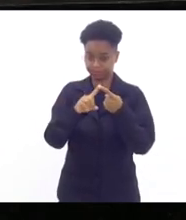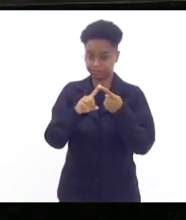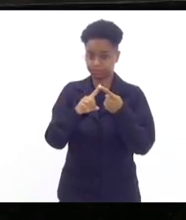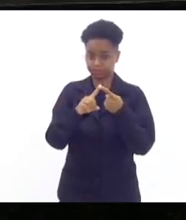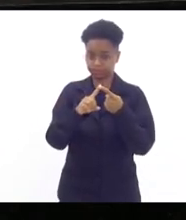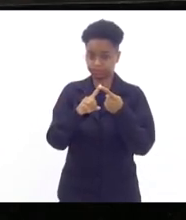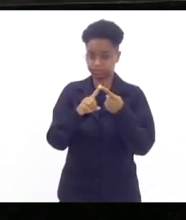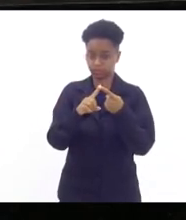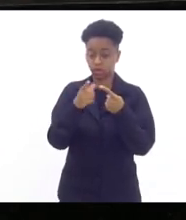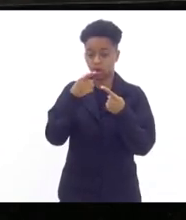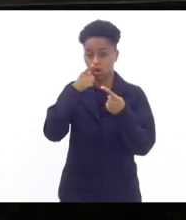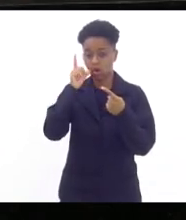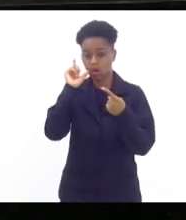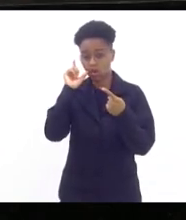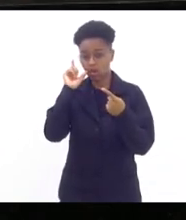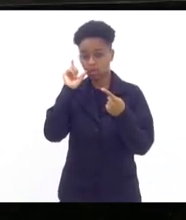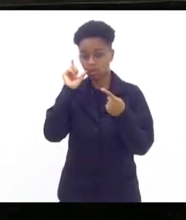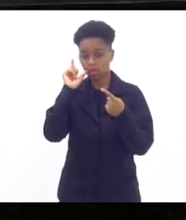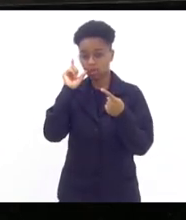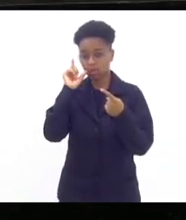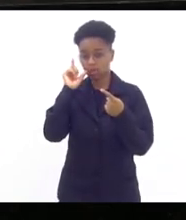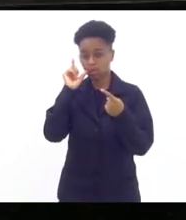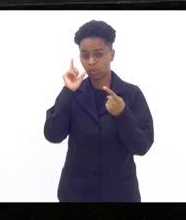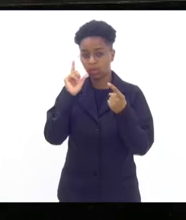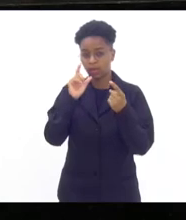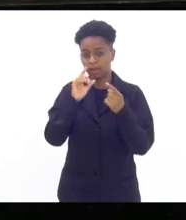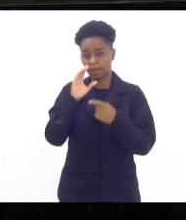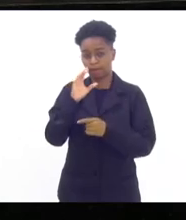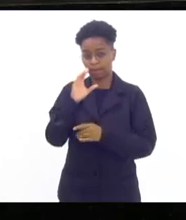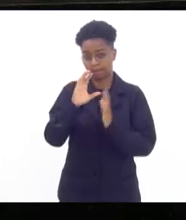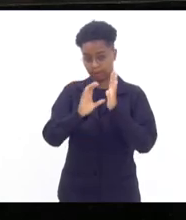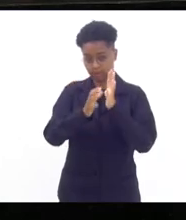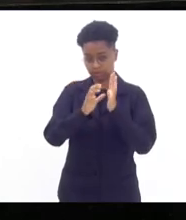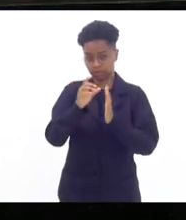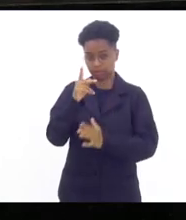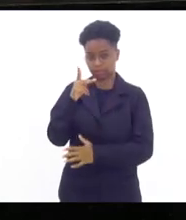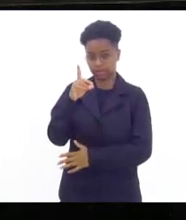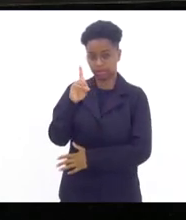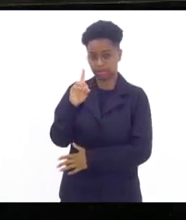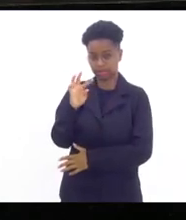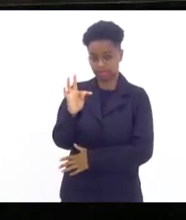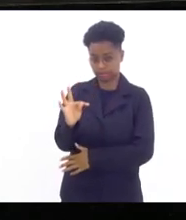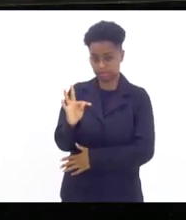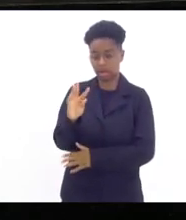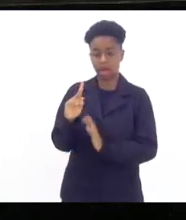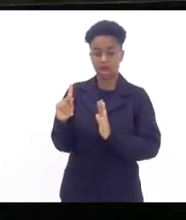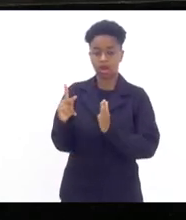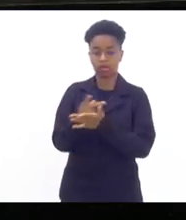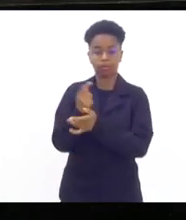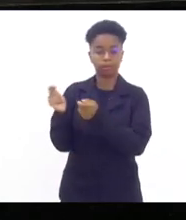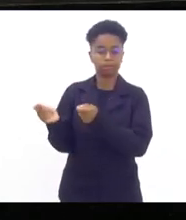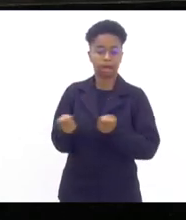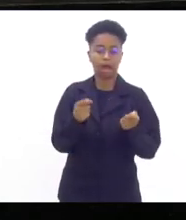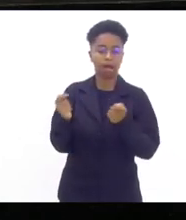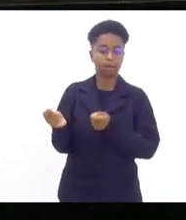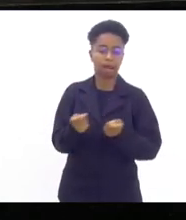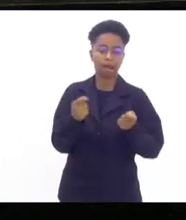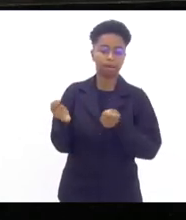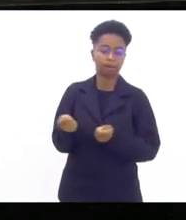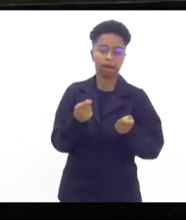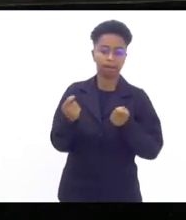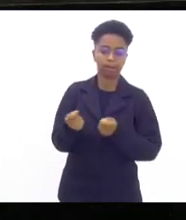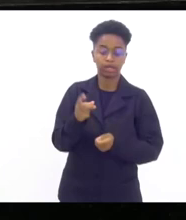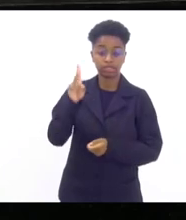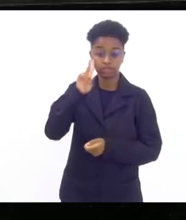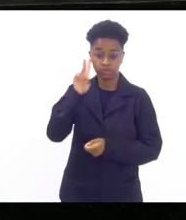porque ontem o partido o PDT nosso partido realiza rotineiramente sempre na